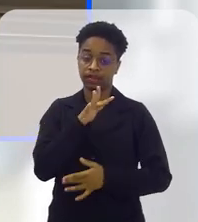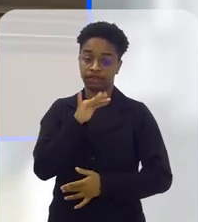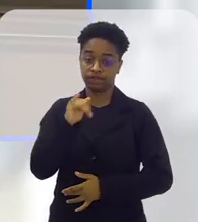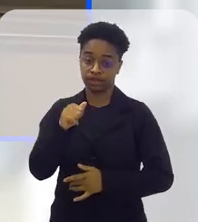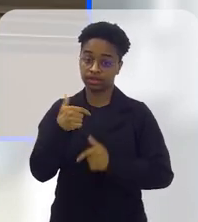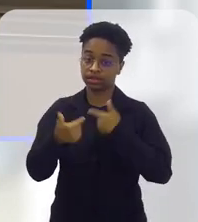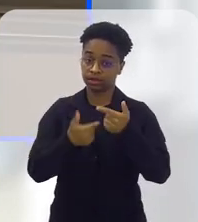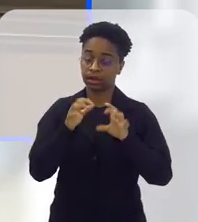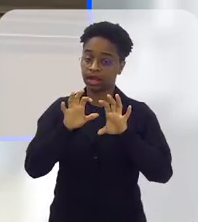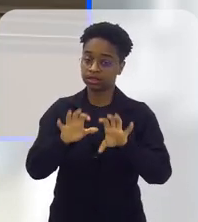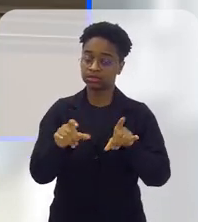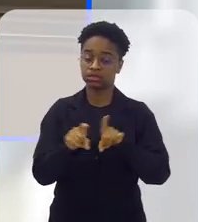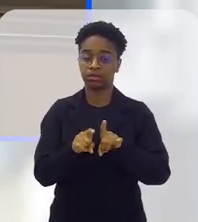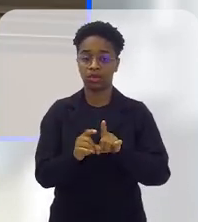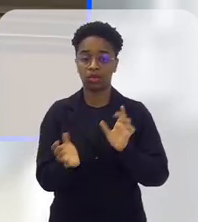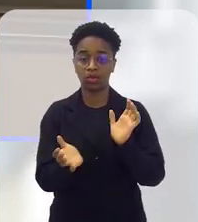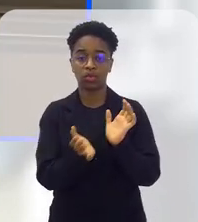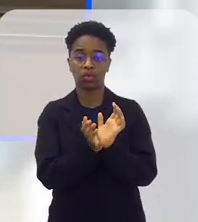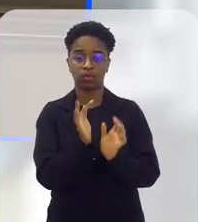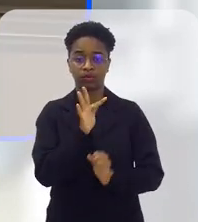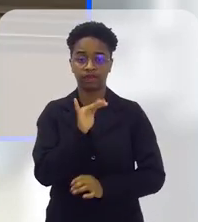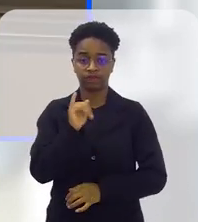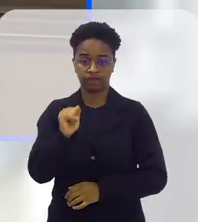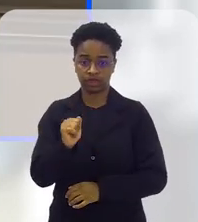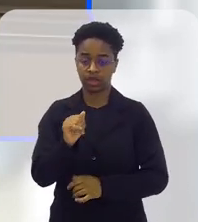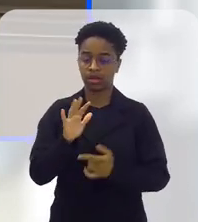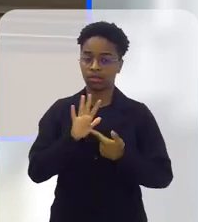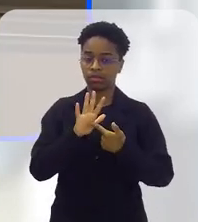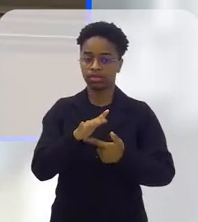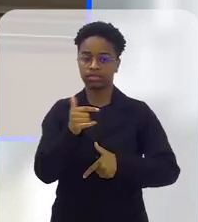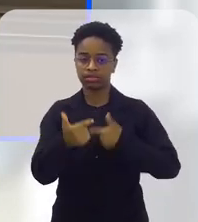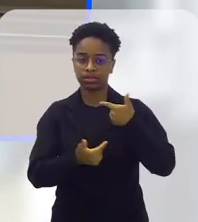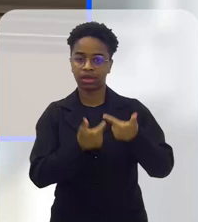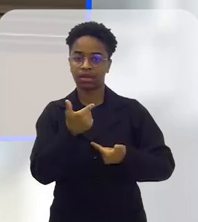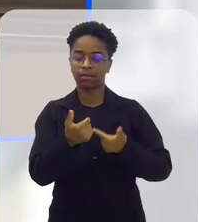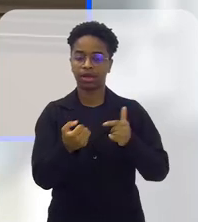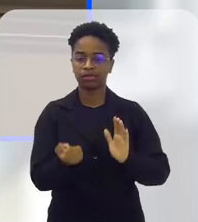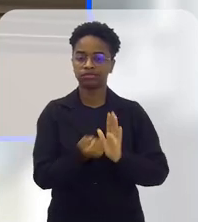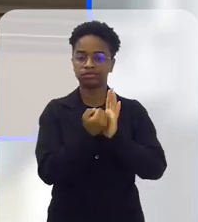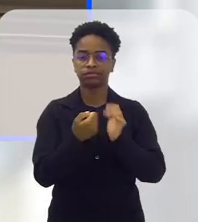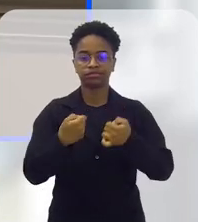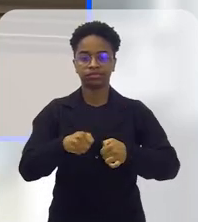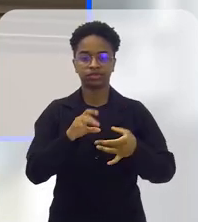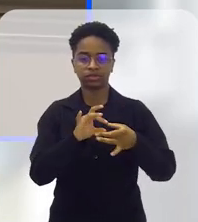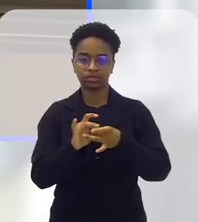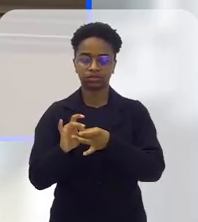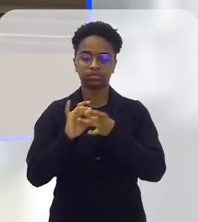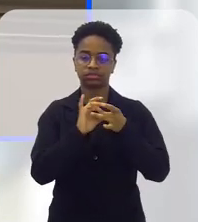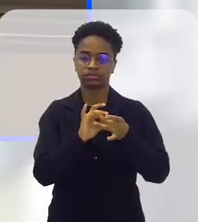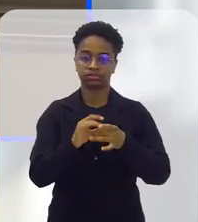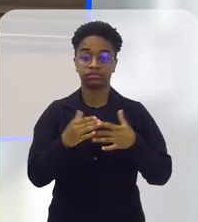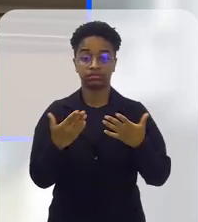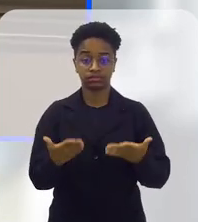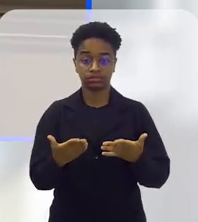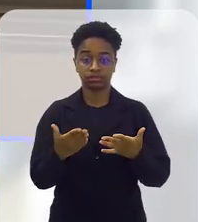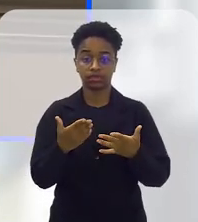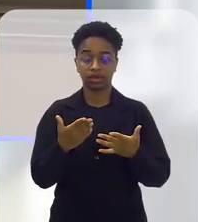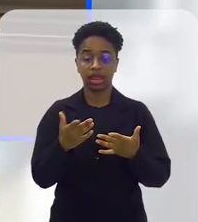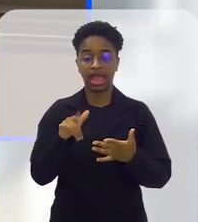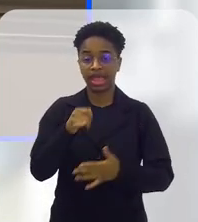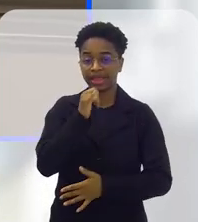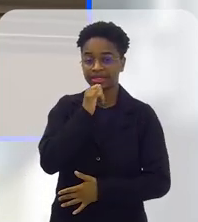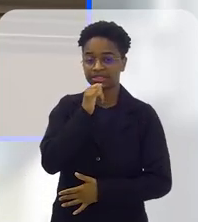E é isso que a FIA e o grupo nosso da FIA estão fazendo esse trabalho, para ver essa integração, essa união. Então,